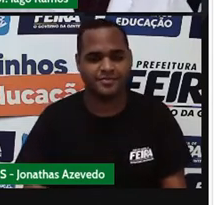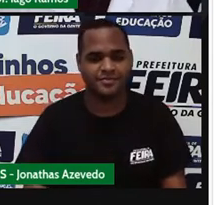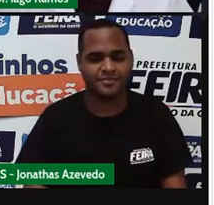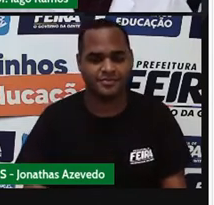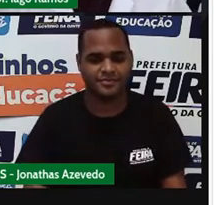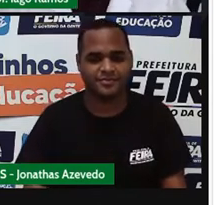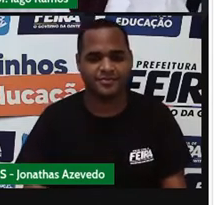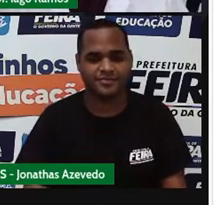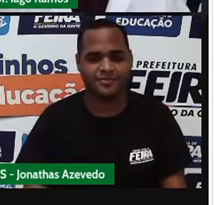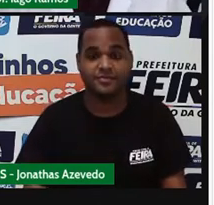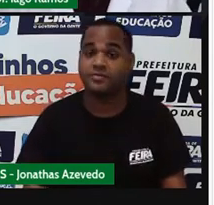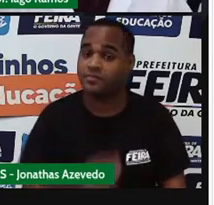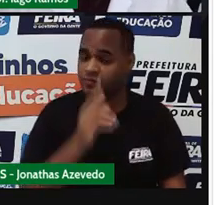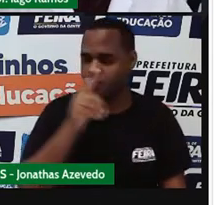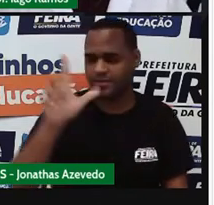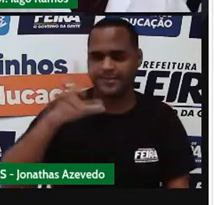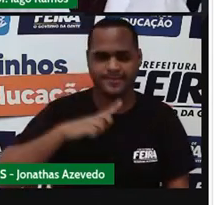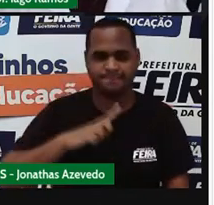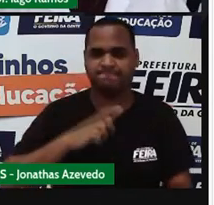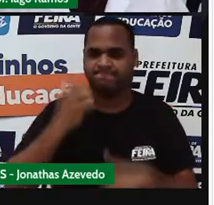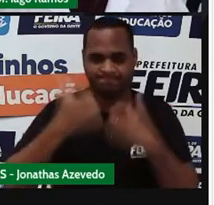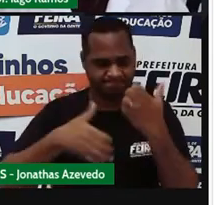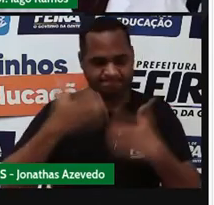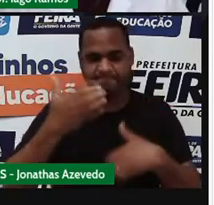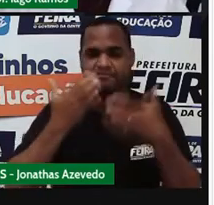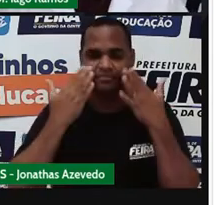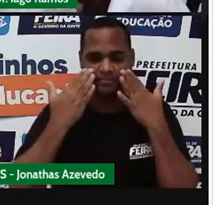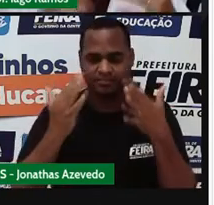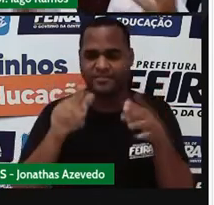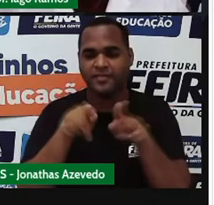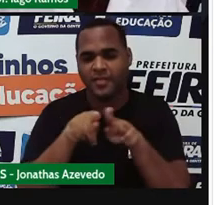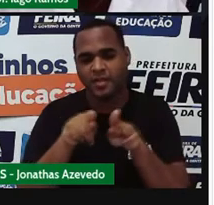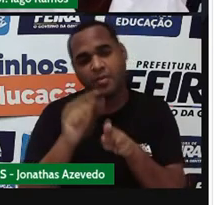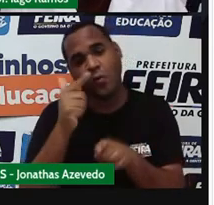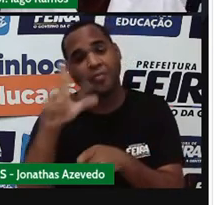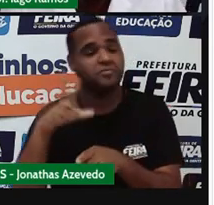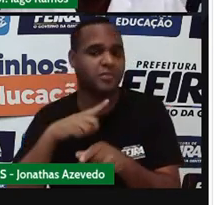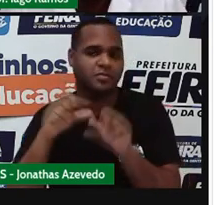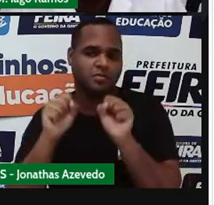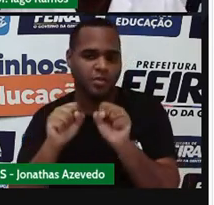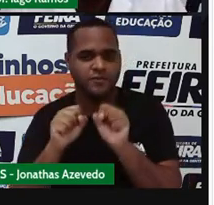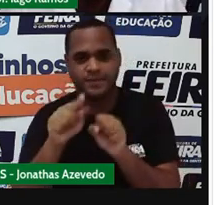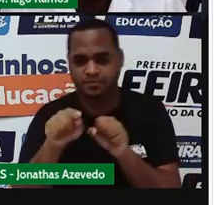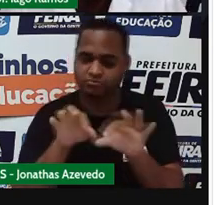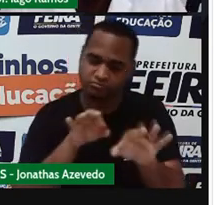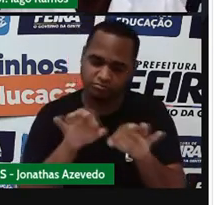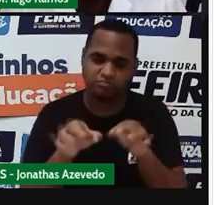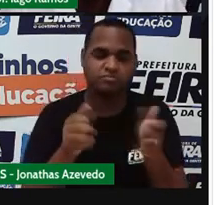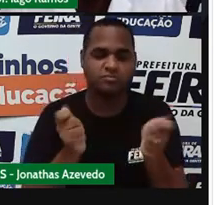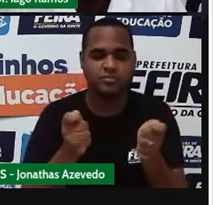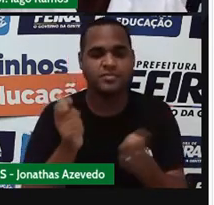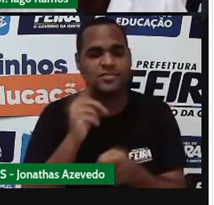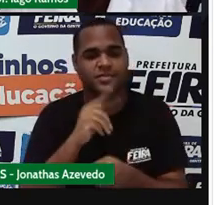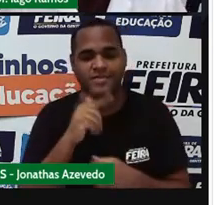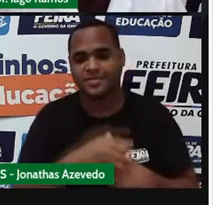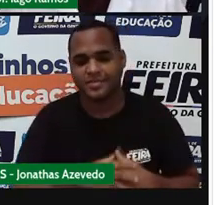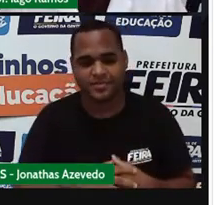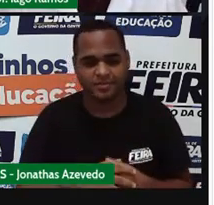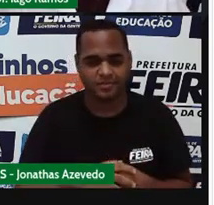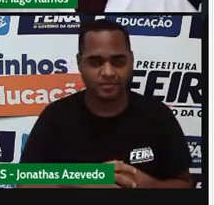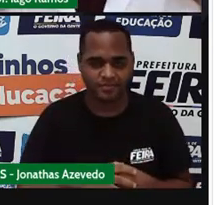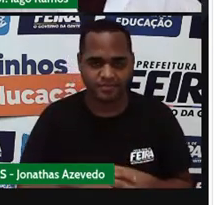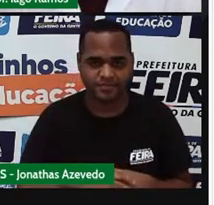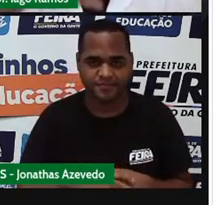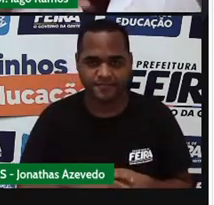Mas tem outra forma que eu quero mostrar também para você. É uma outra alternativa de você resolver a equação. Que é fazer